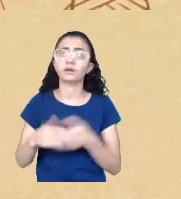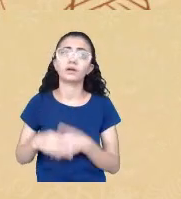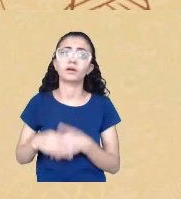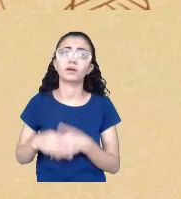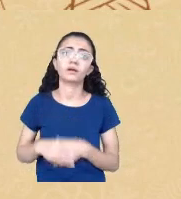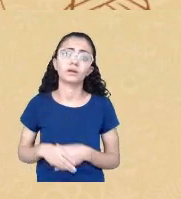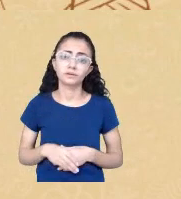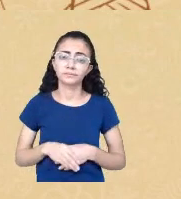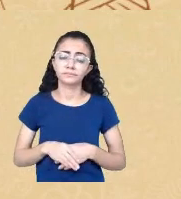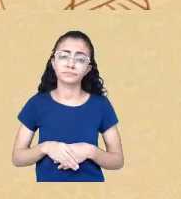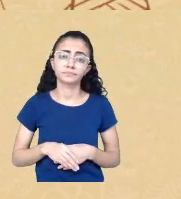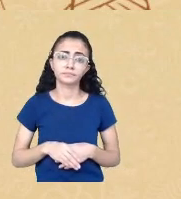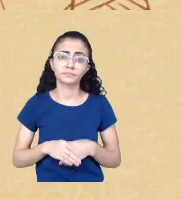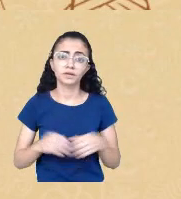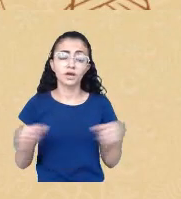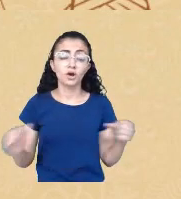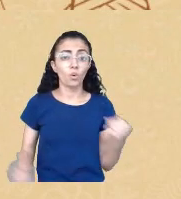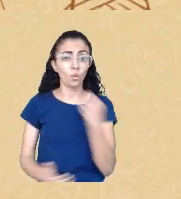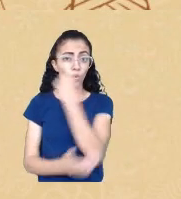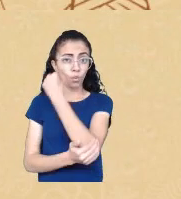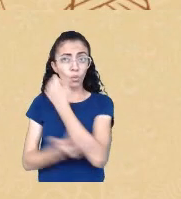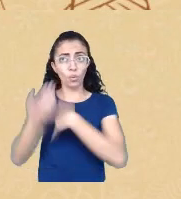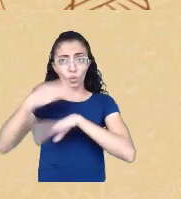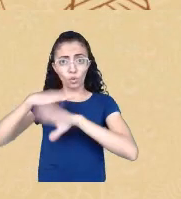na tecnologia desta